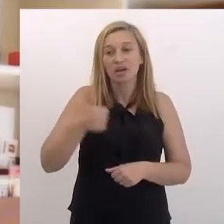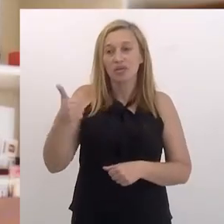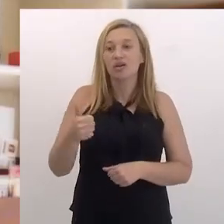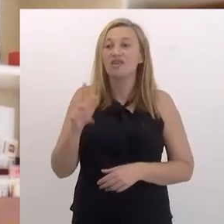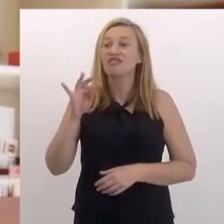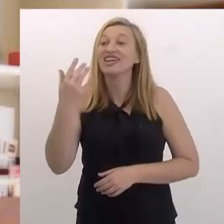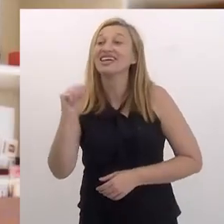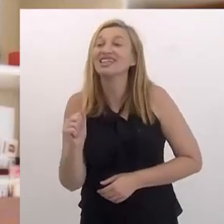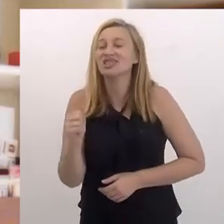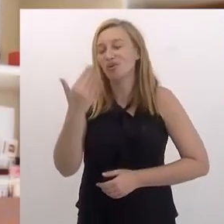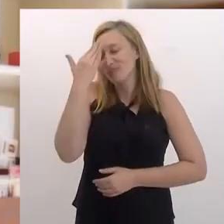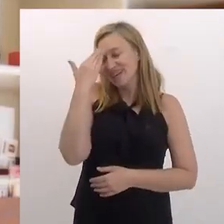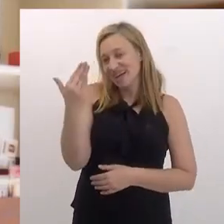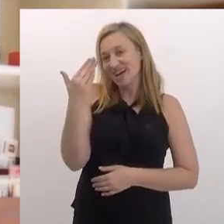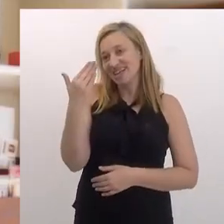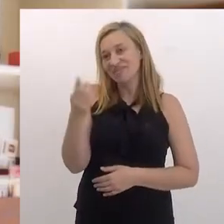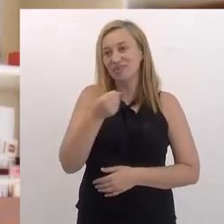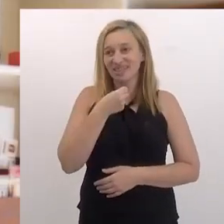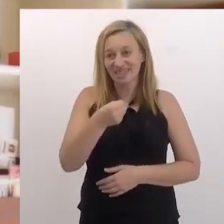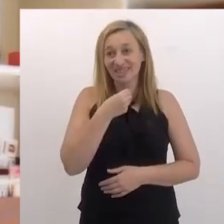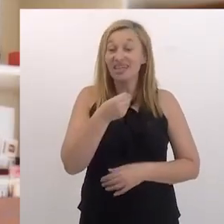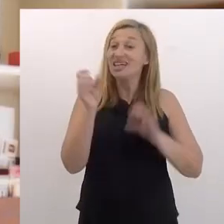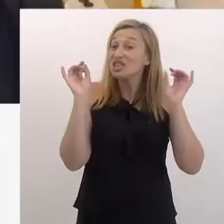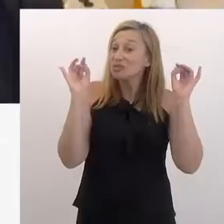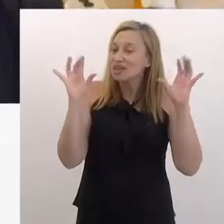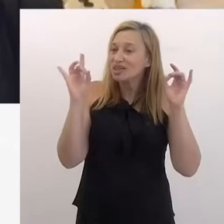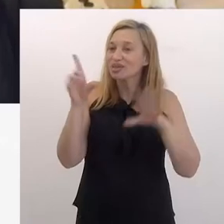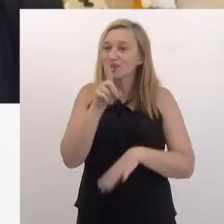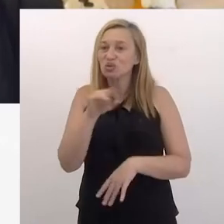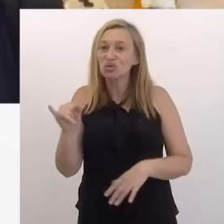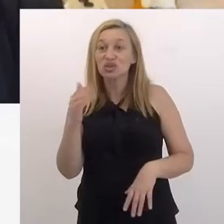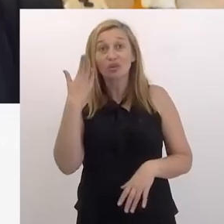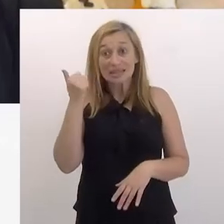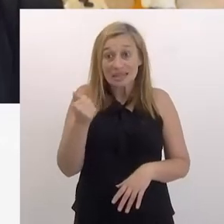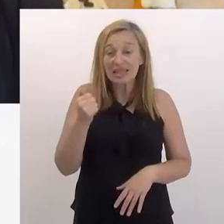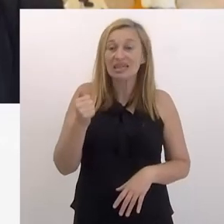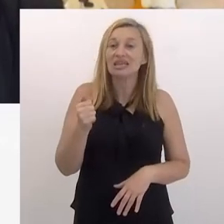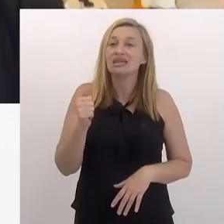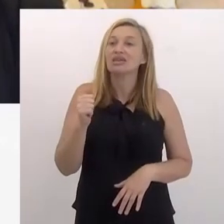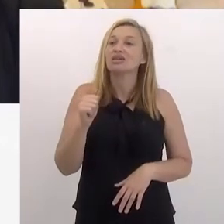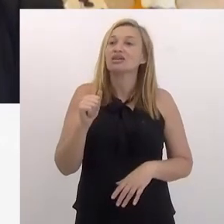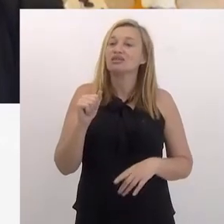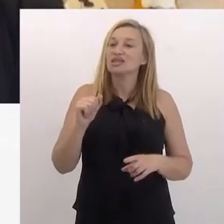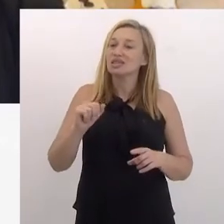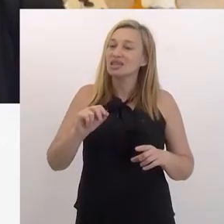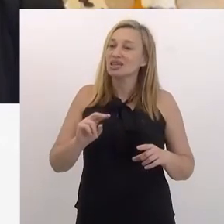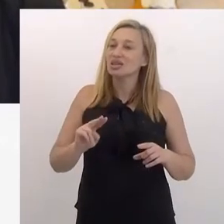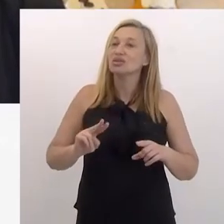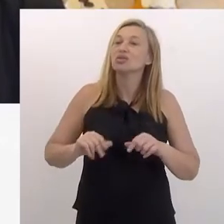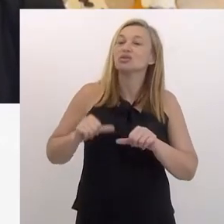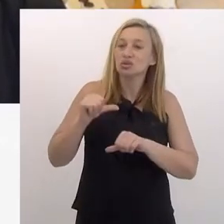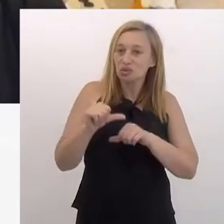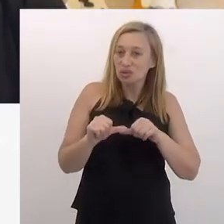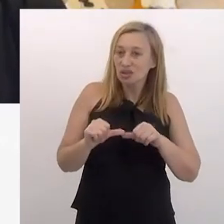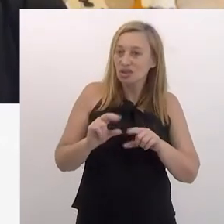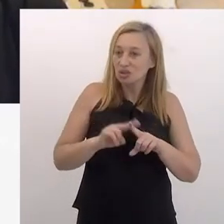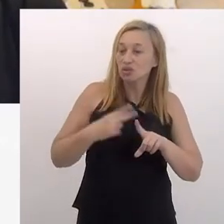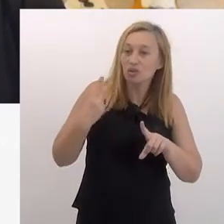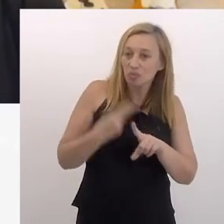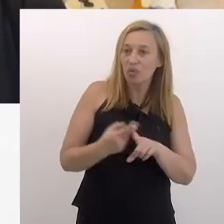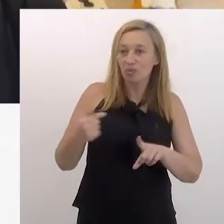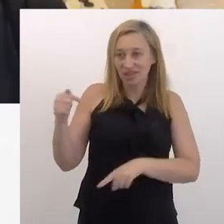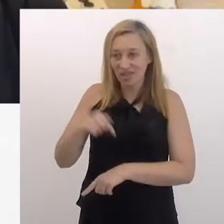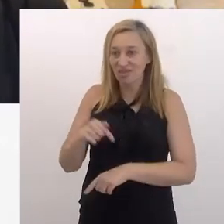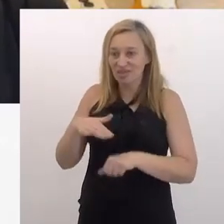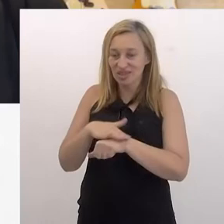pensar sobre isso mesmo. Fernandinha, muito obrigada pela entrevista, especialmente num dia que eu sei que se virou para poder estar